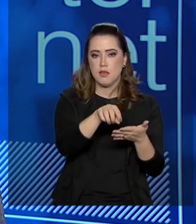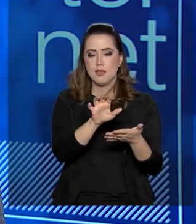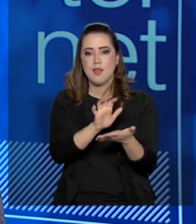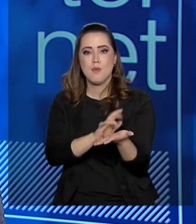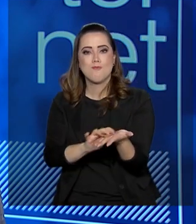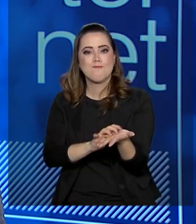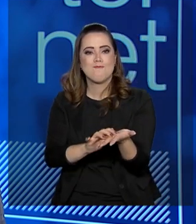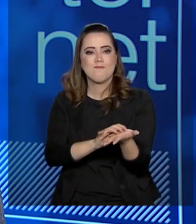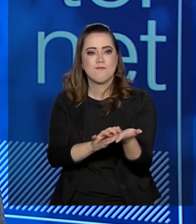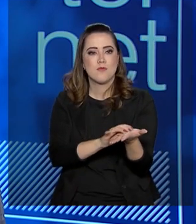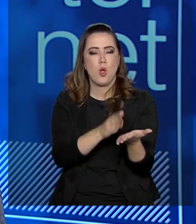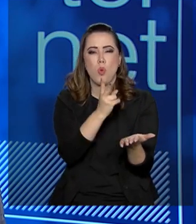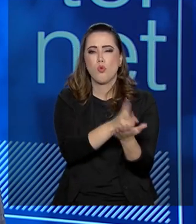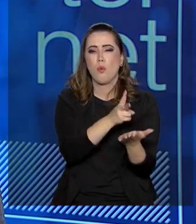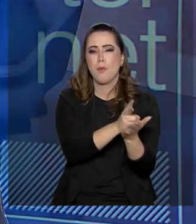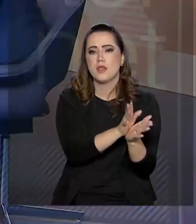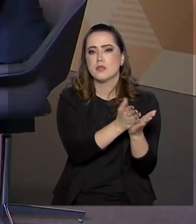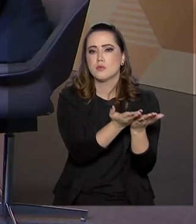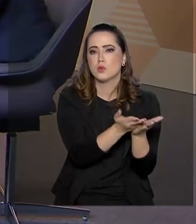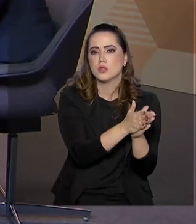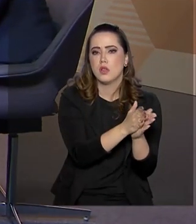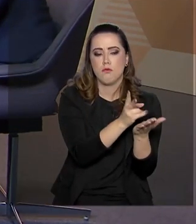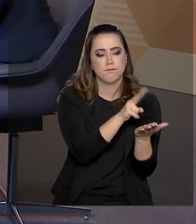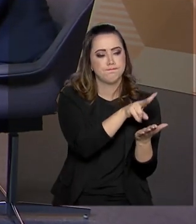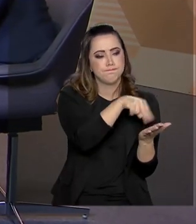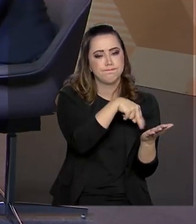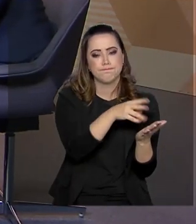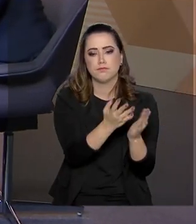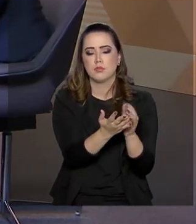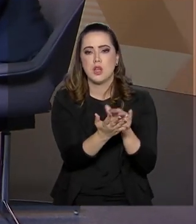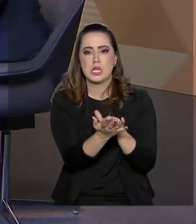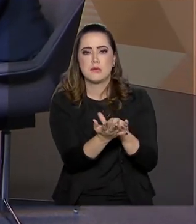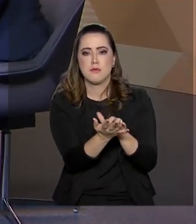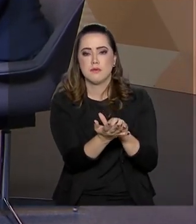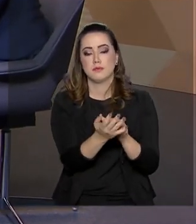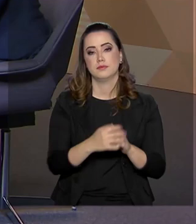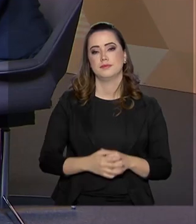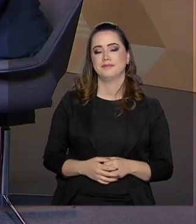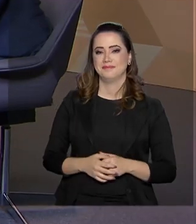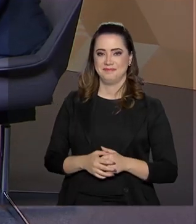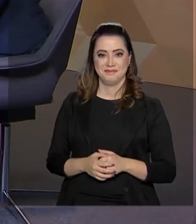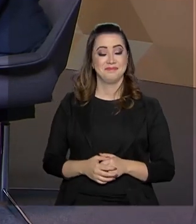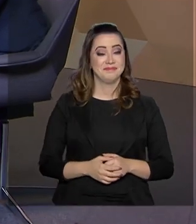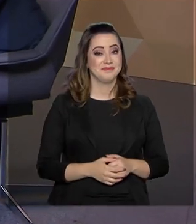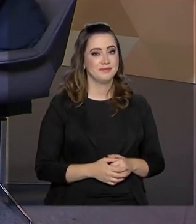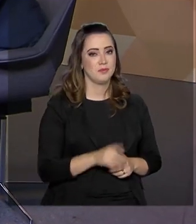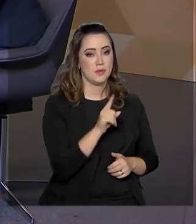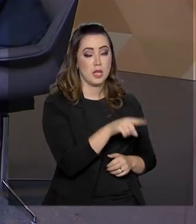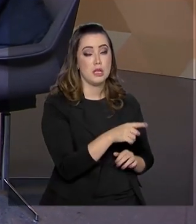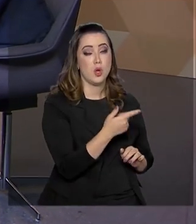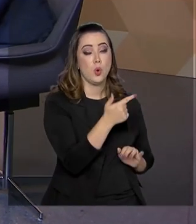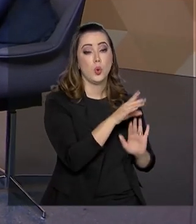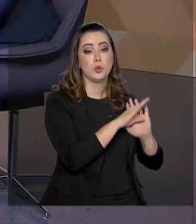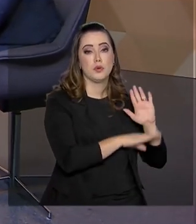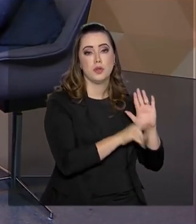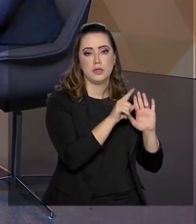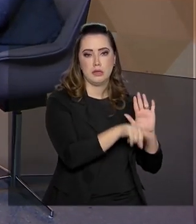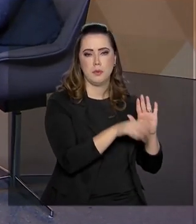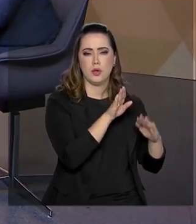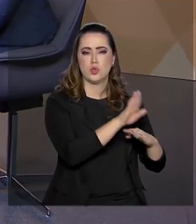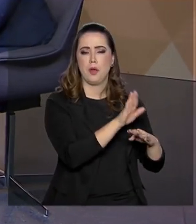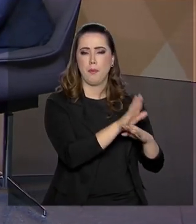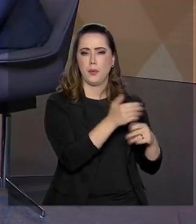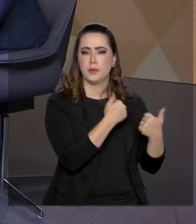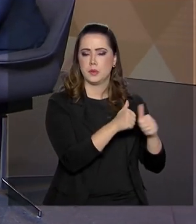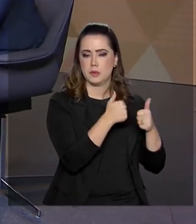mesma sala. Agora, tem outros dois programas que vale a pena a gente falar aqui no Brasil em pauta, que é o Programa Nacional de Apoio ao Transporte